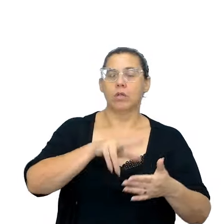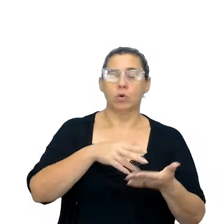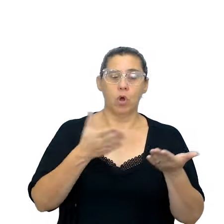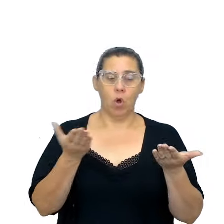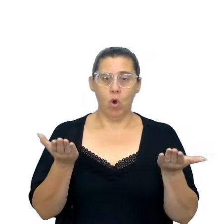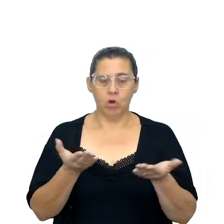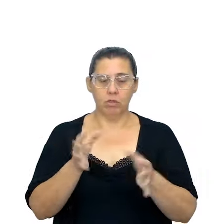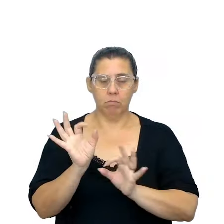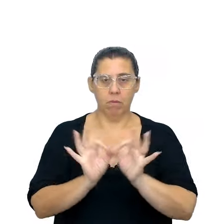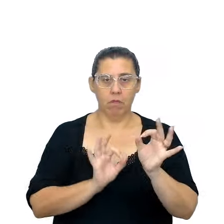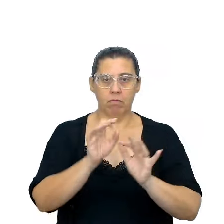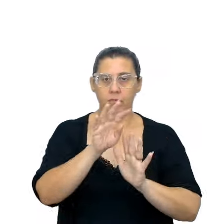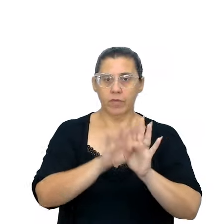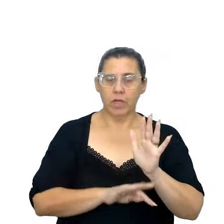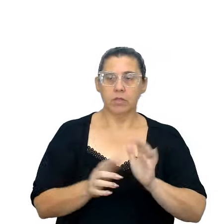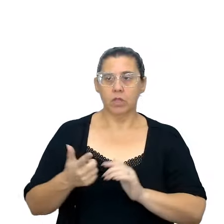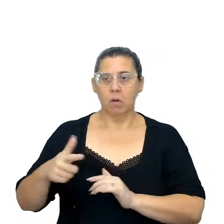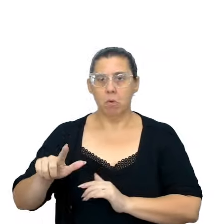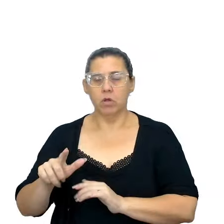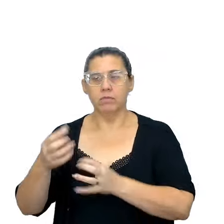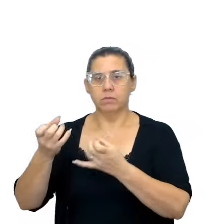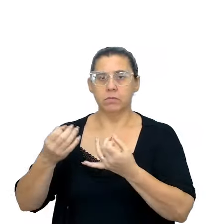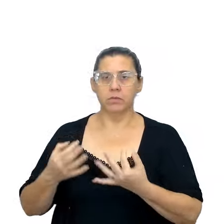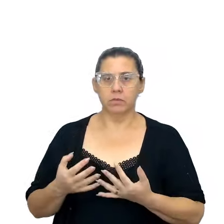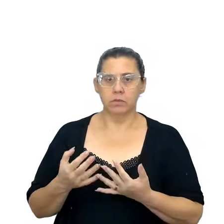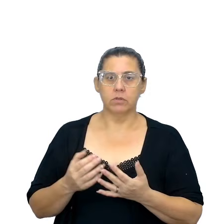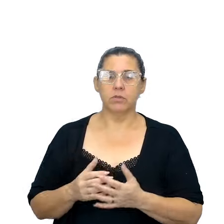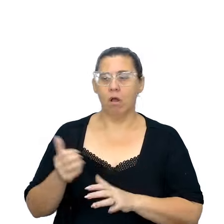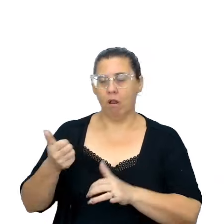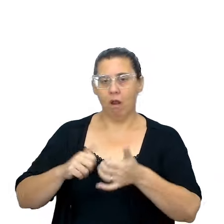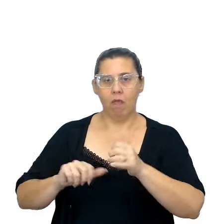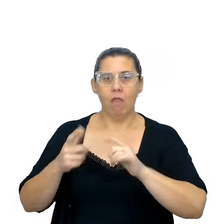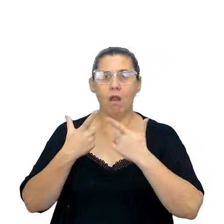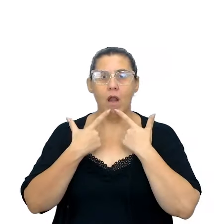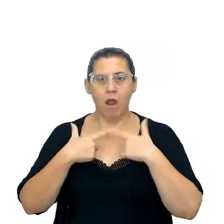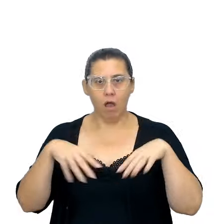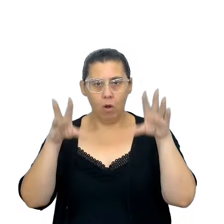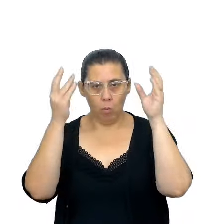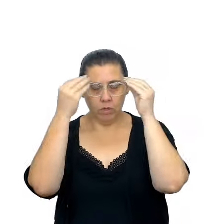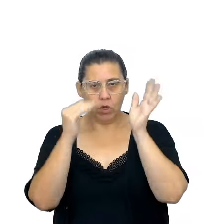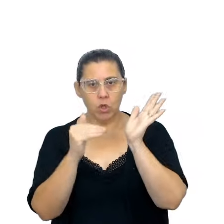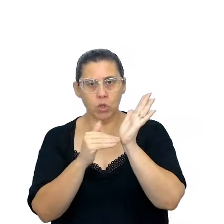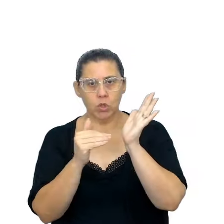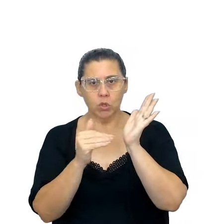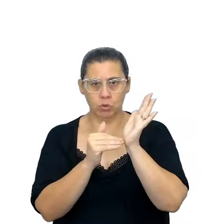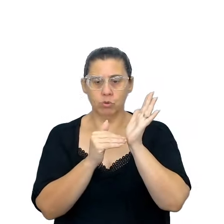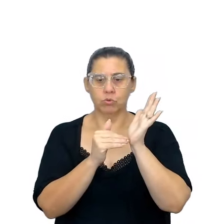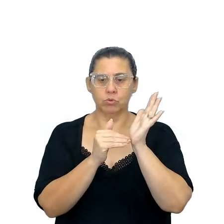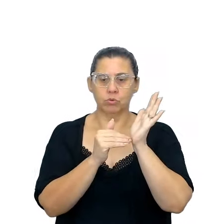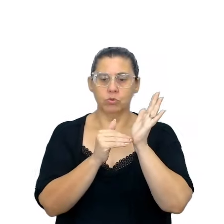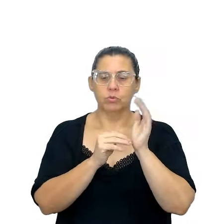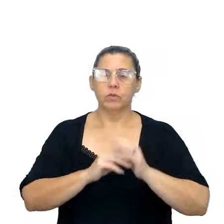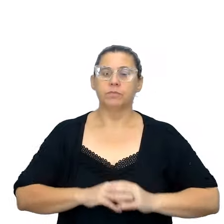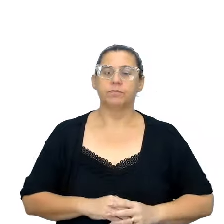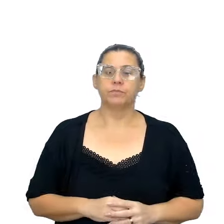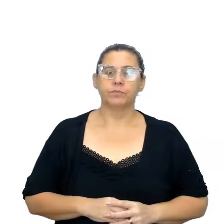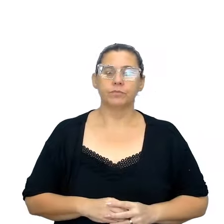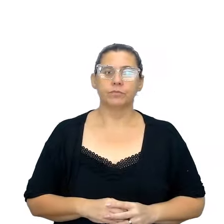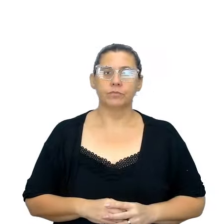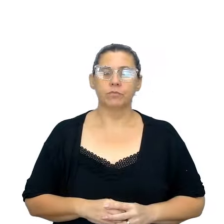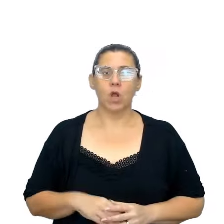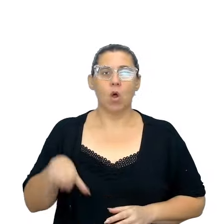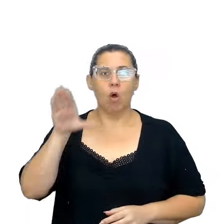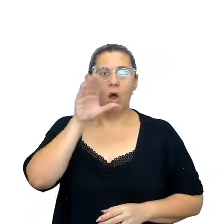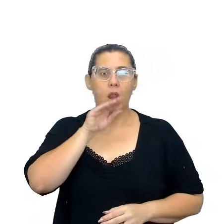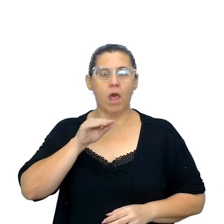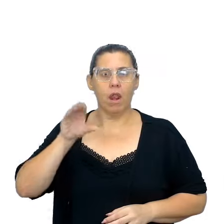produção de textos, depois nós falaremos sobre a análise linguística, e talvez por última oralidade, nesse sentido, né, então,